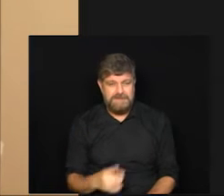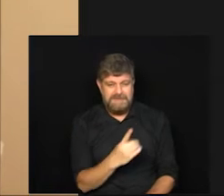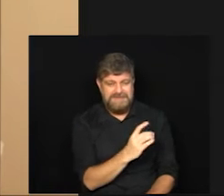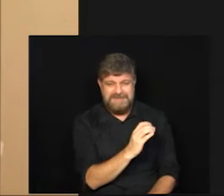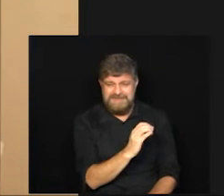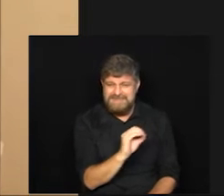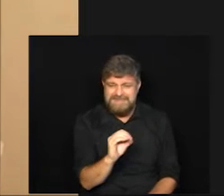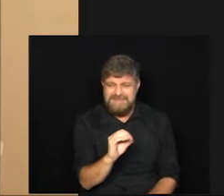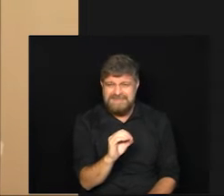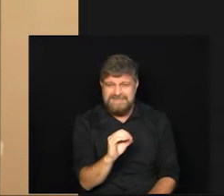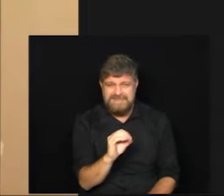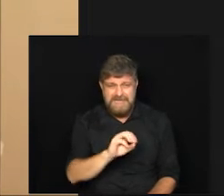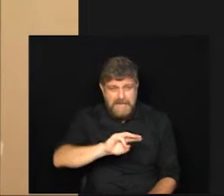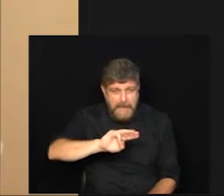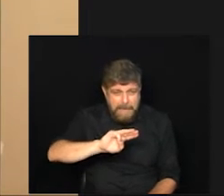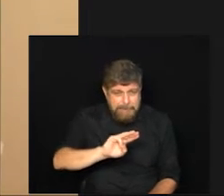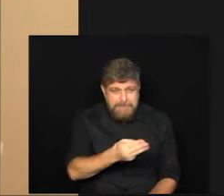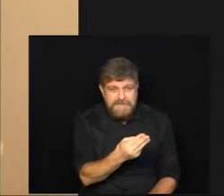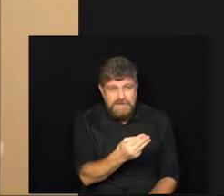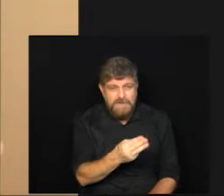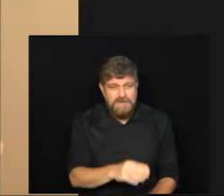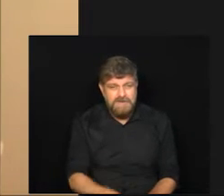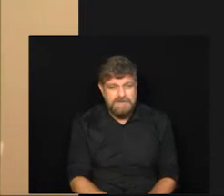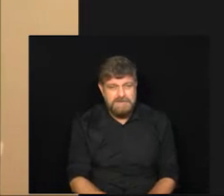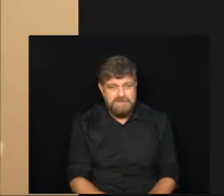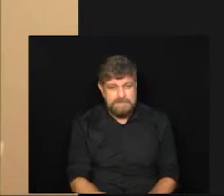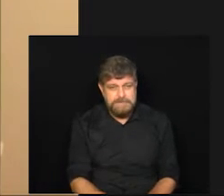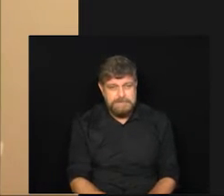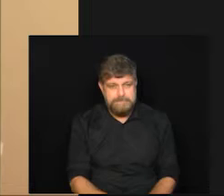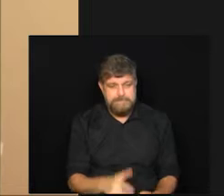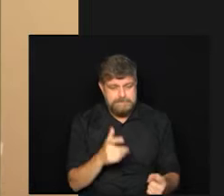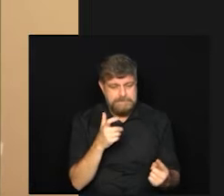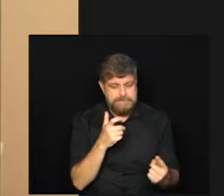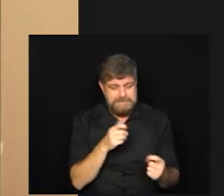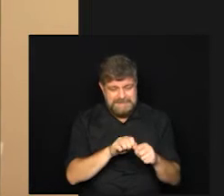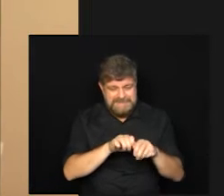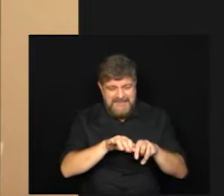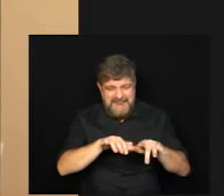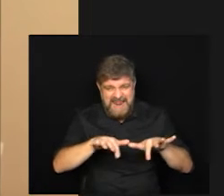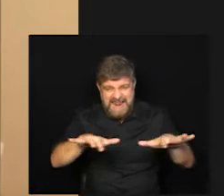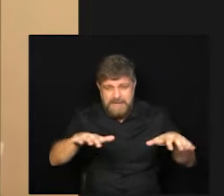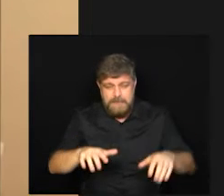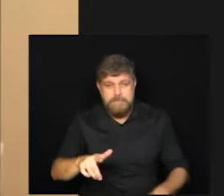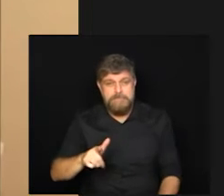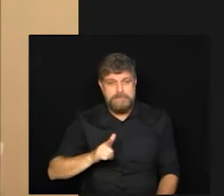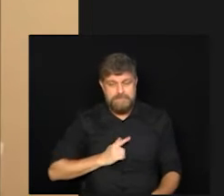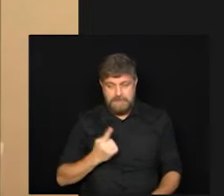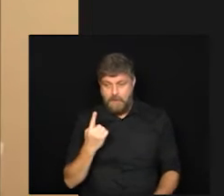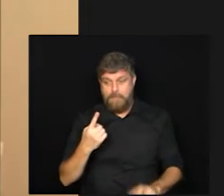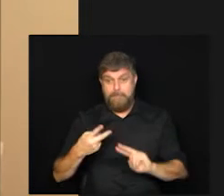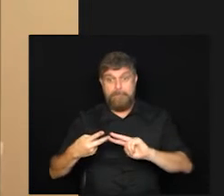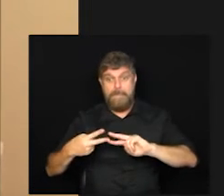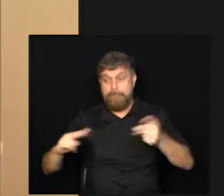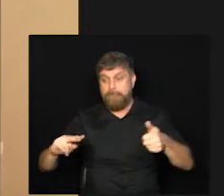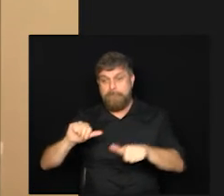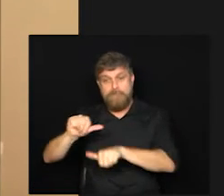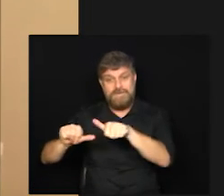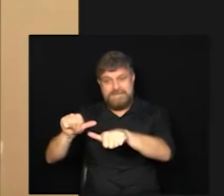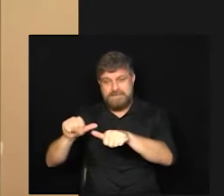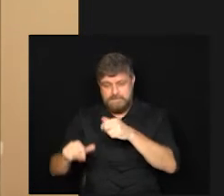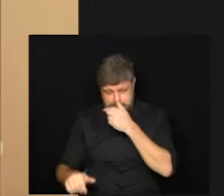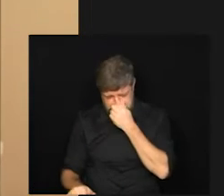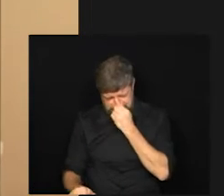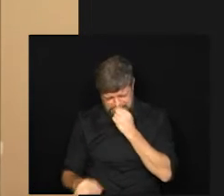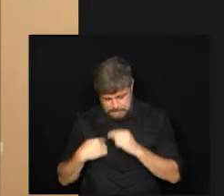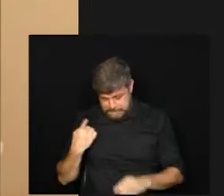milhões de replicações acontece uma mutação então